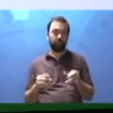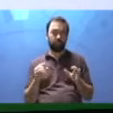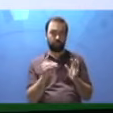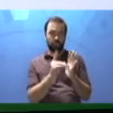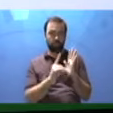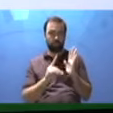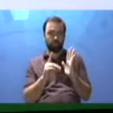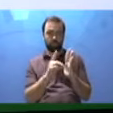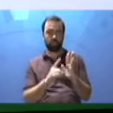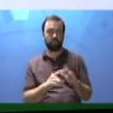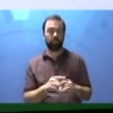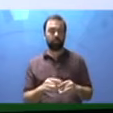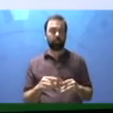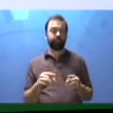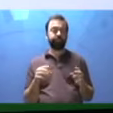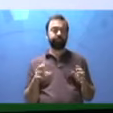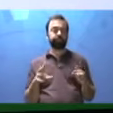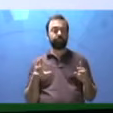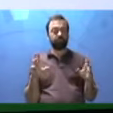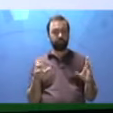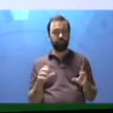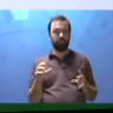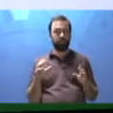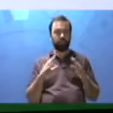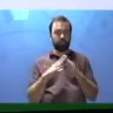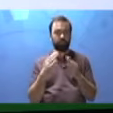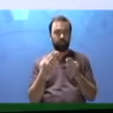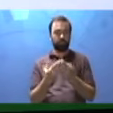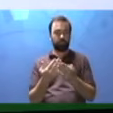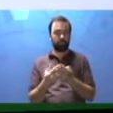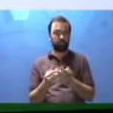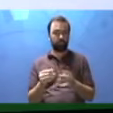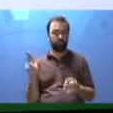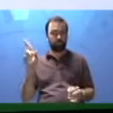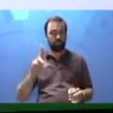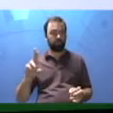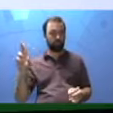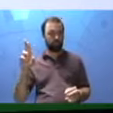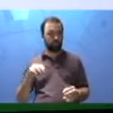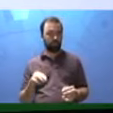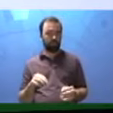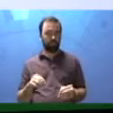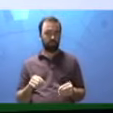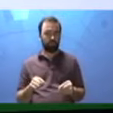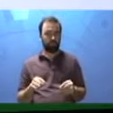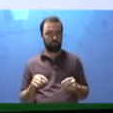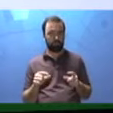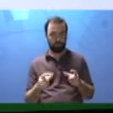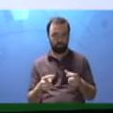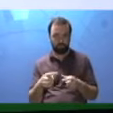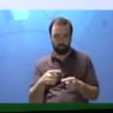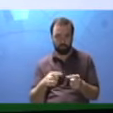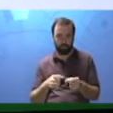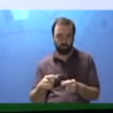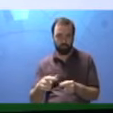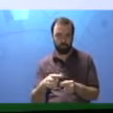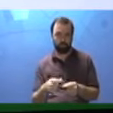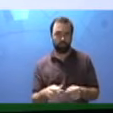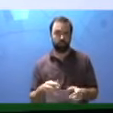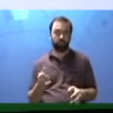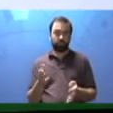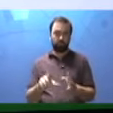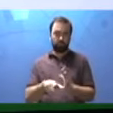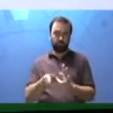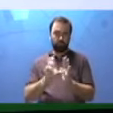da escola por meio de maquete. Mas, antes, participe de uma